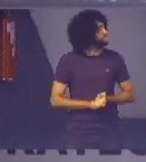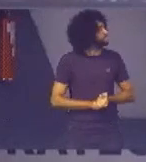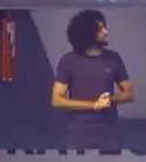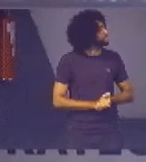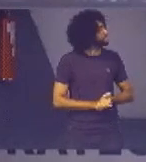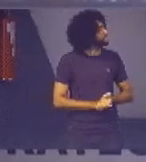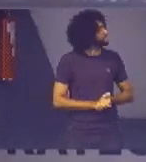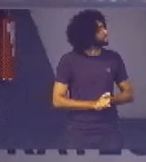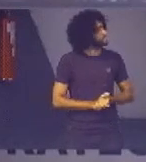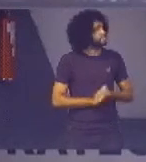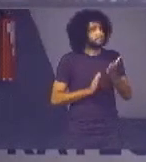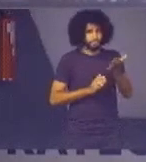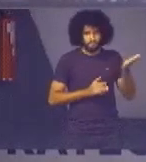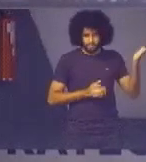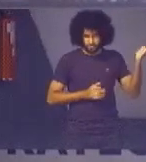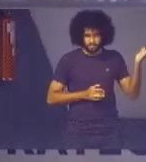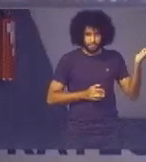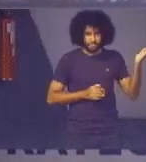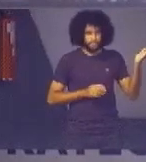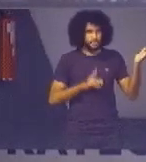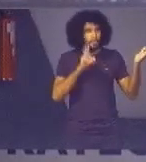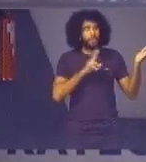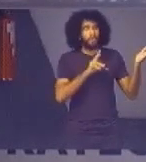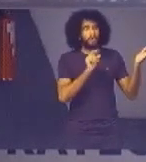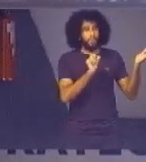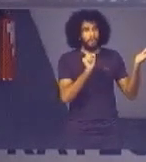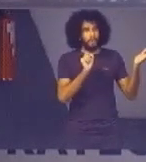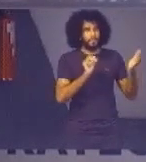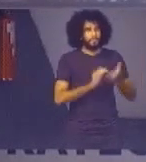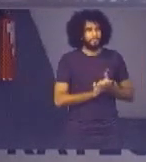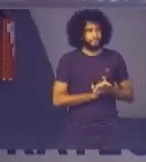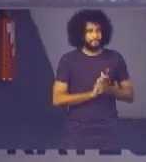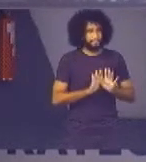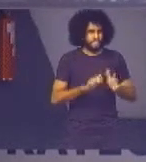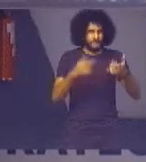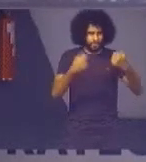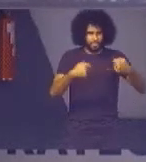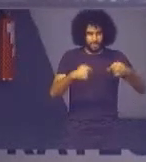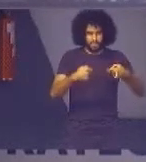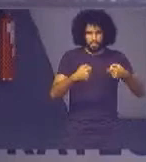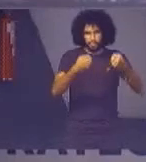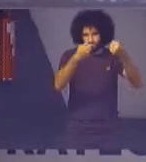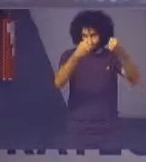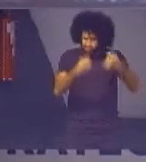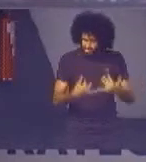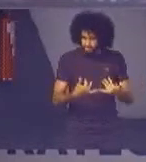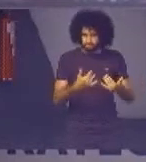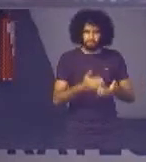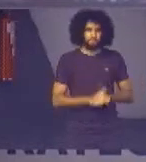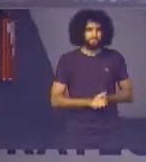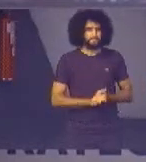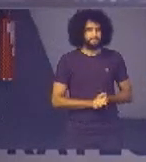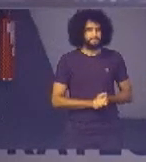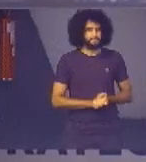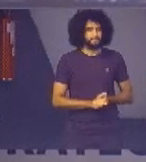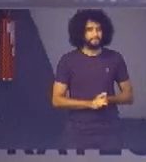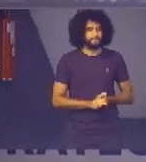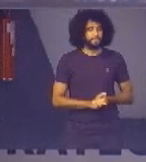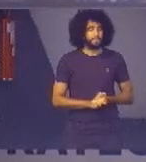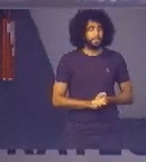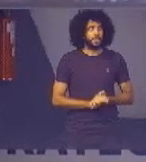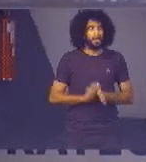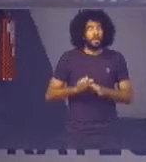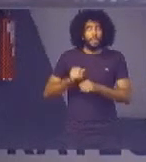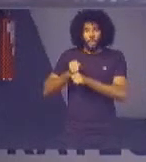aqui eu tenho que fazer uma breve consideração desde